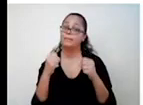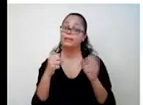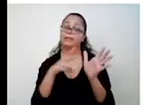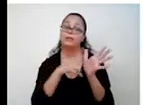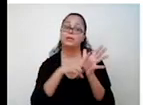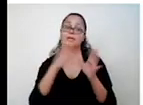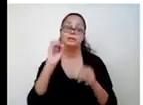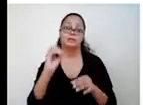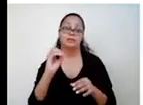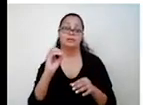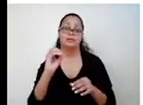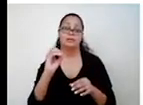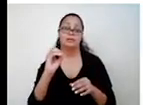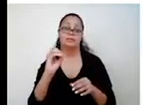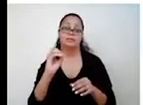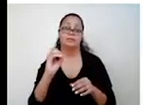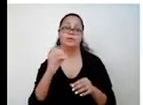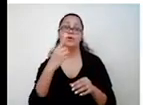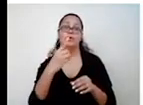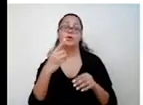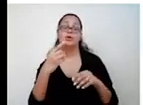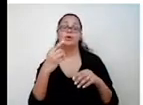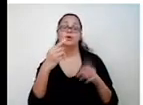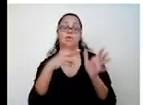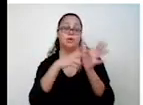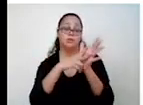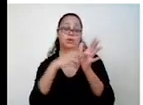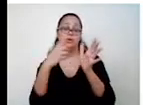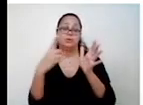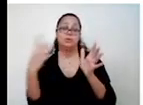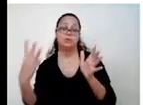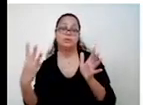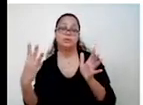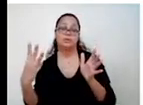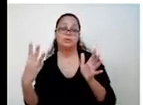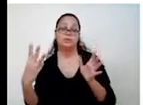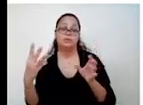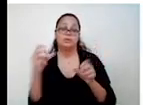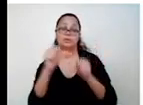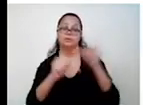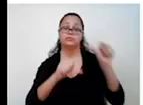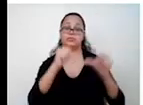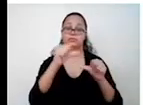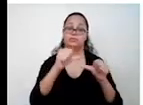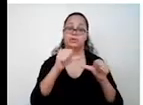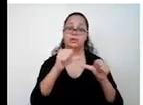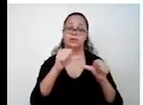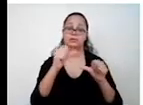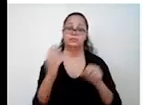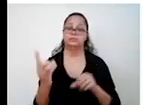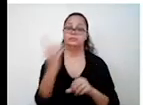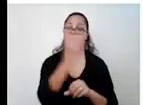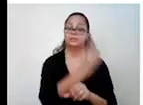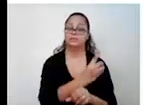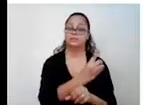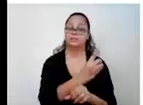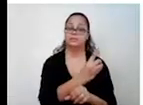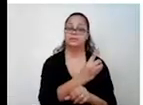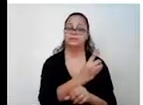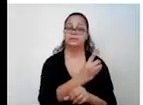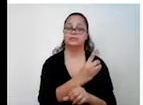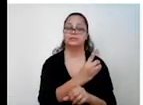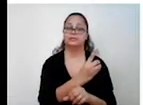Então, eu passo o 13 que está do lado esquerdo. O 13 que está do lado direito, perdão. Do lado esquerdo, o sinal de igual. Passo ele para cá.